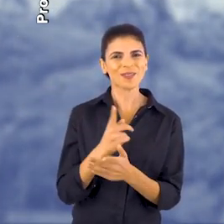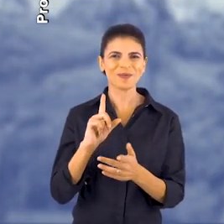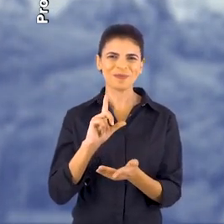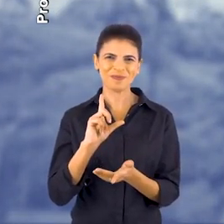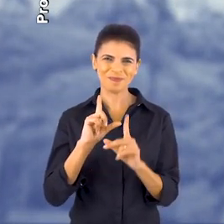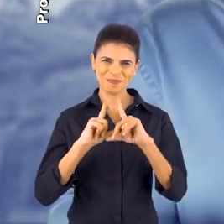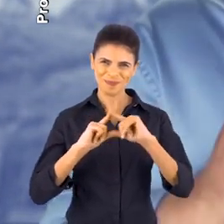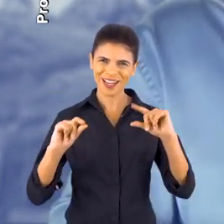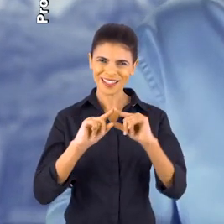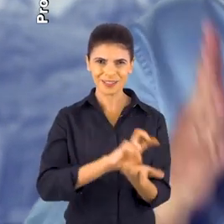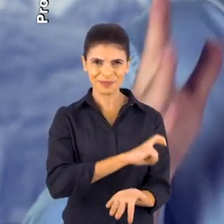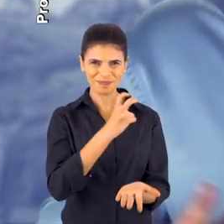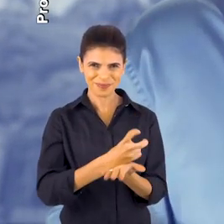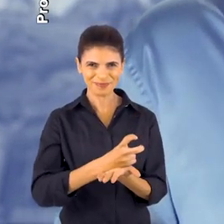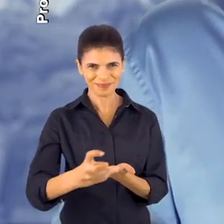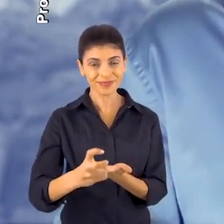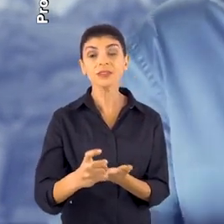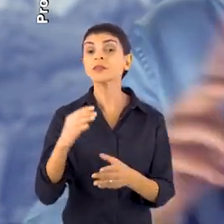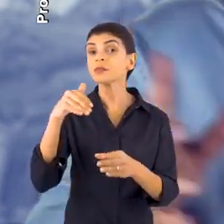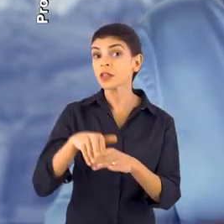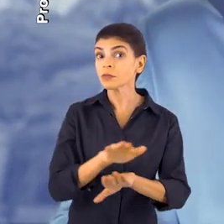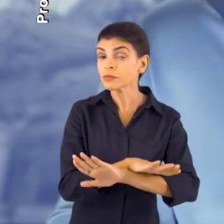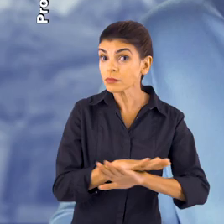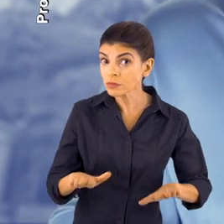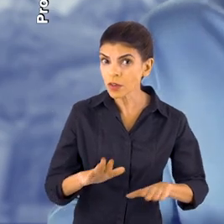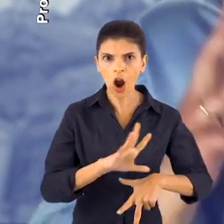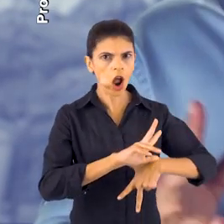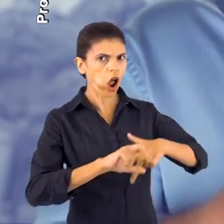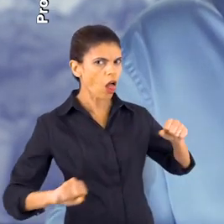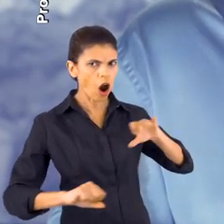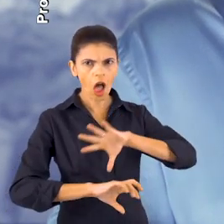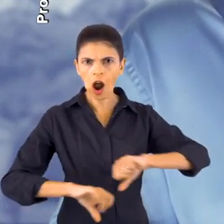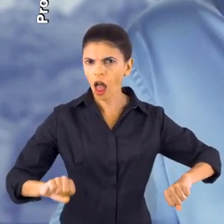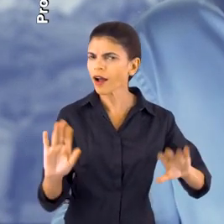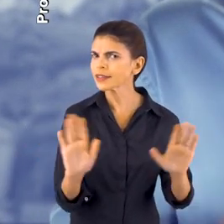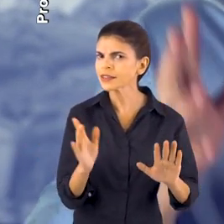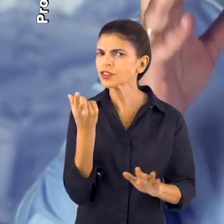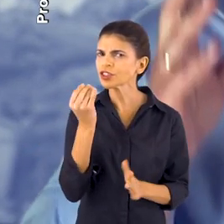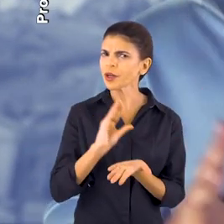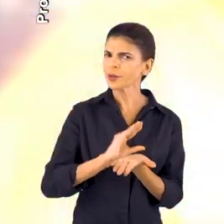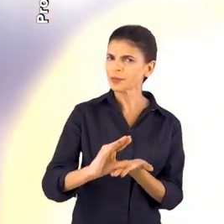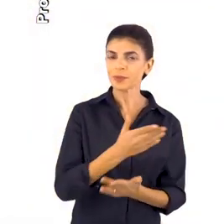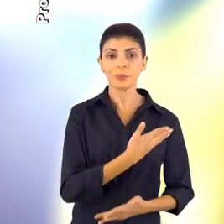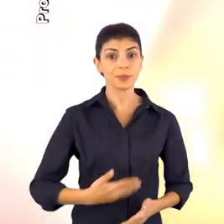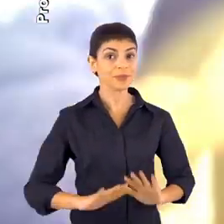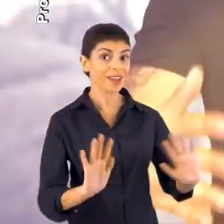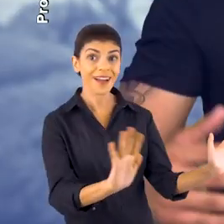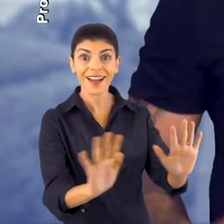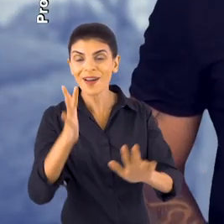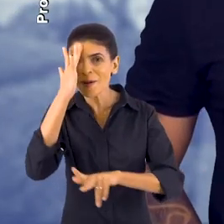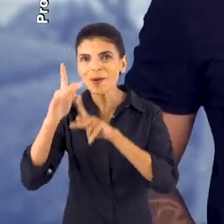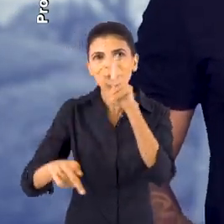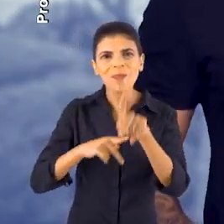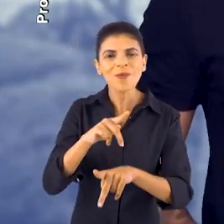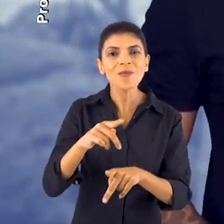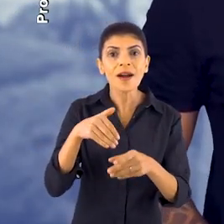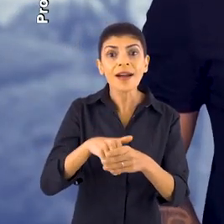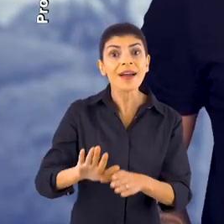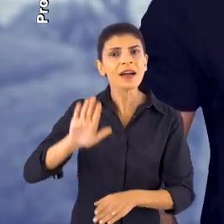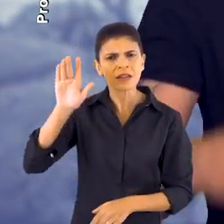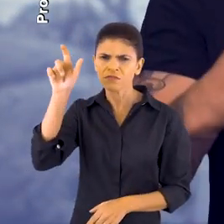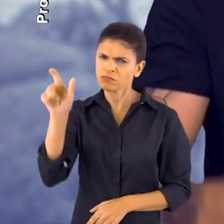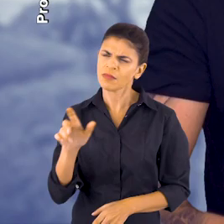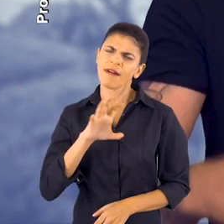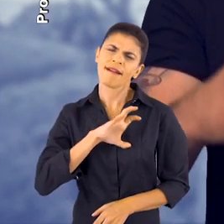Brasília, no impeachment Vamos nessa linha, não roubar e não deixar roubar o dinheiro público Falando com o coração, quantos